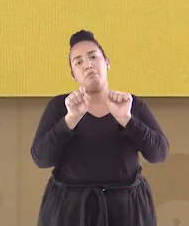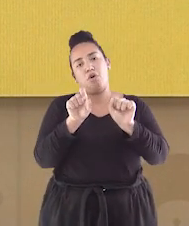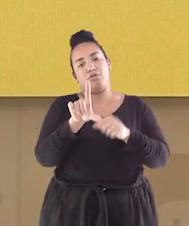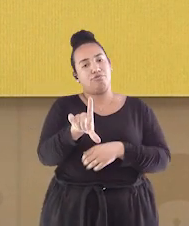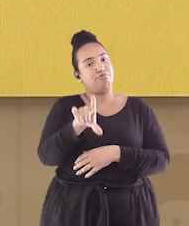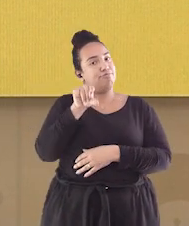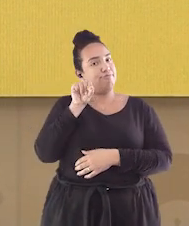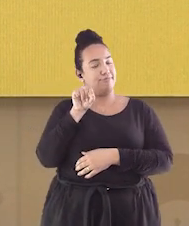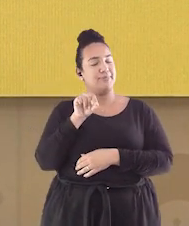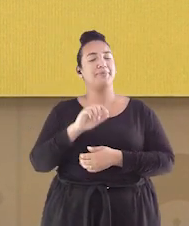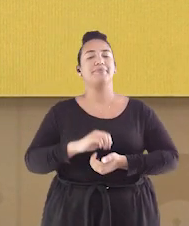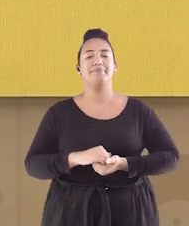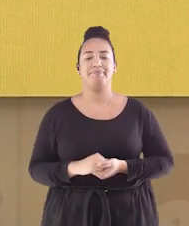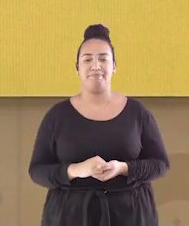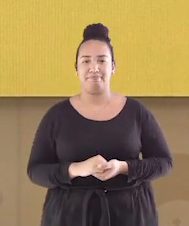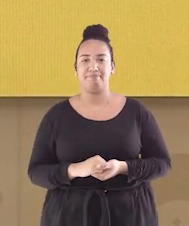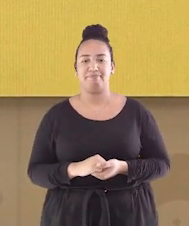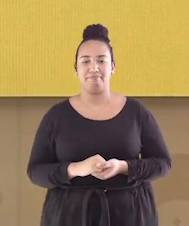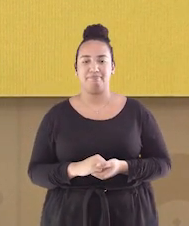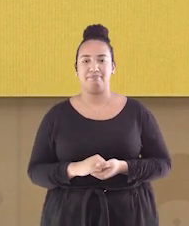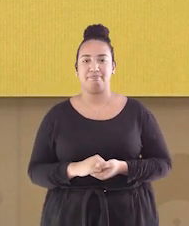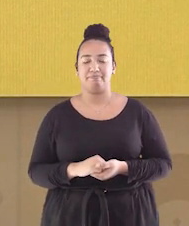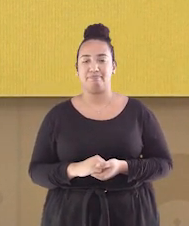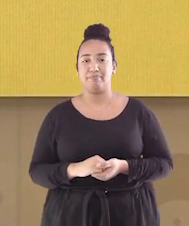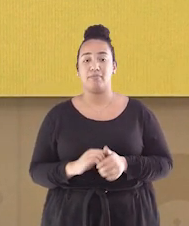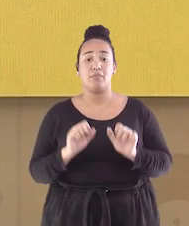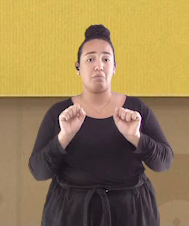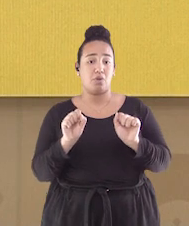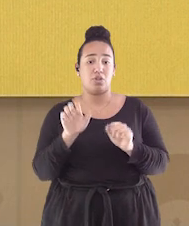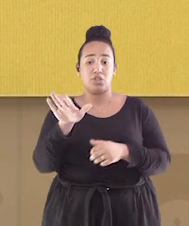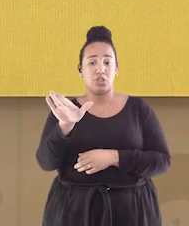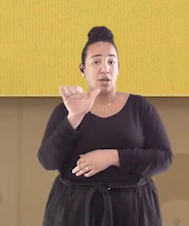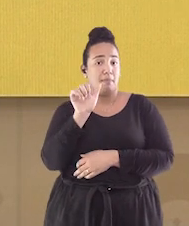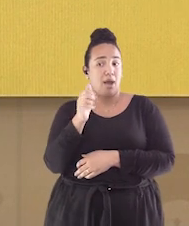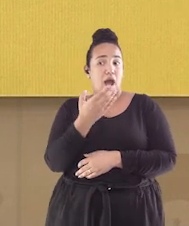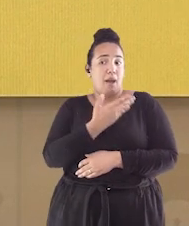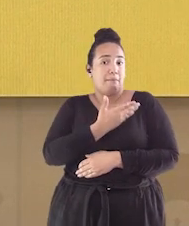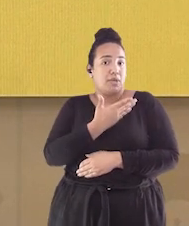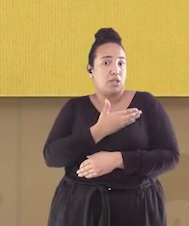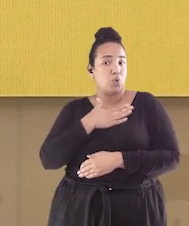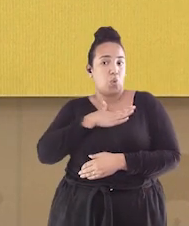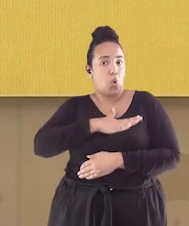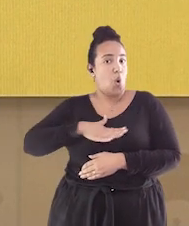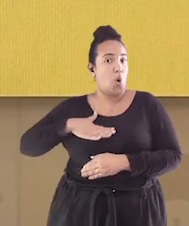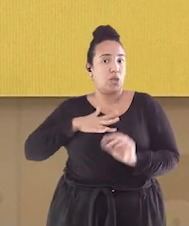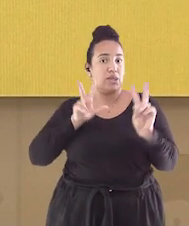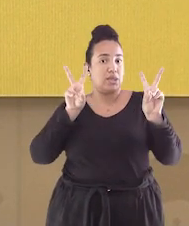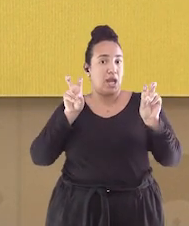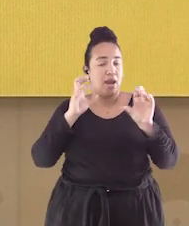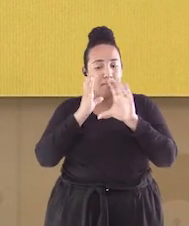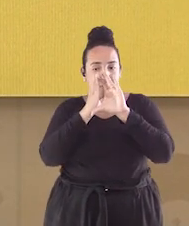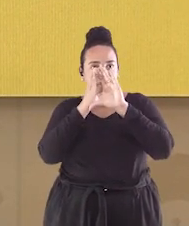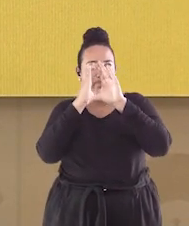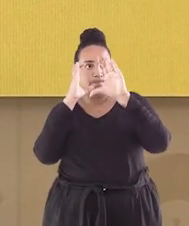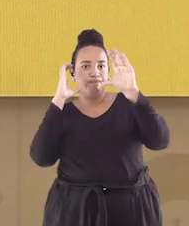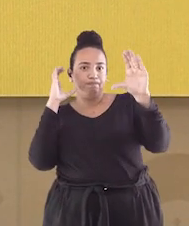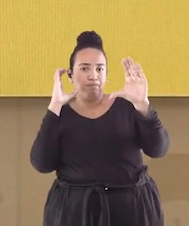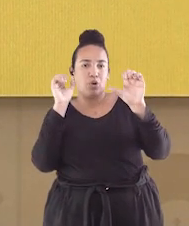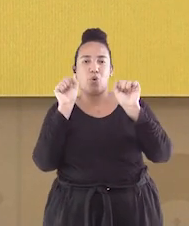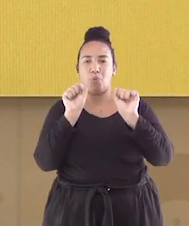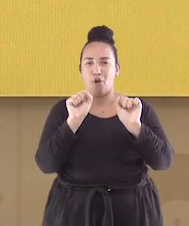possibilidade. Você pode chamar aquele amigo que gosta de astronomia, ou seja, gosta de saber mais sobre